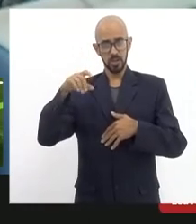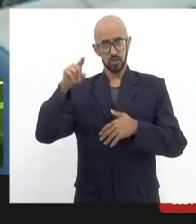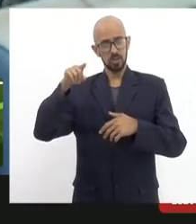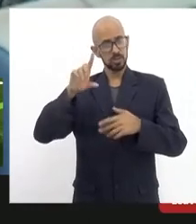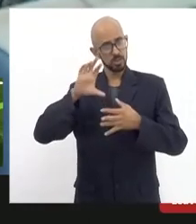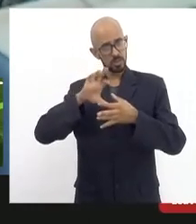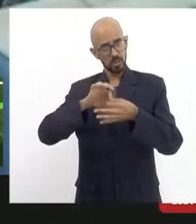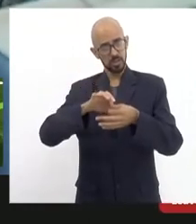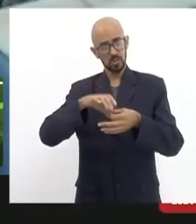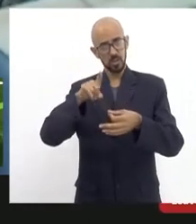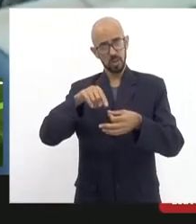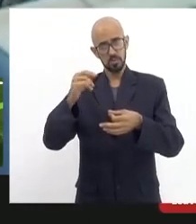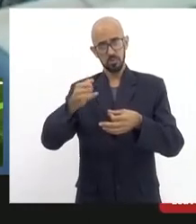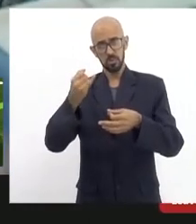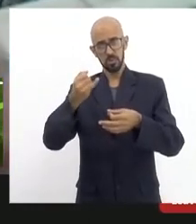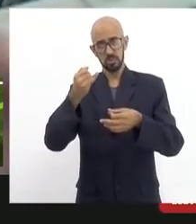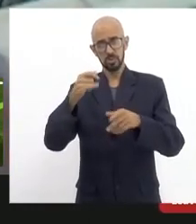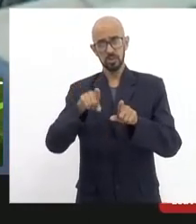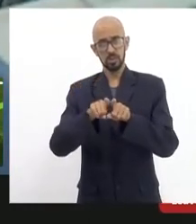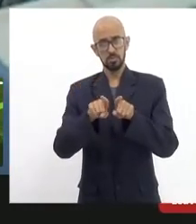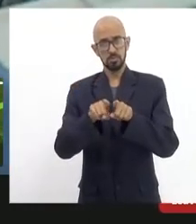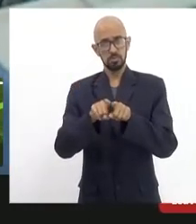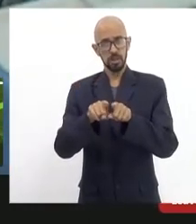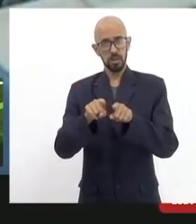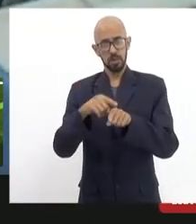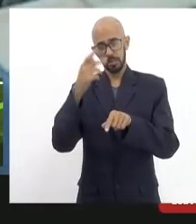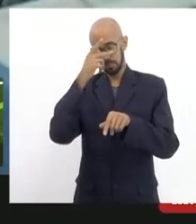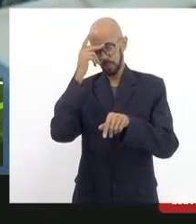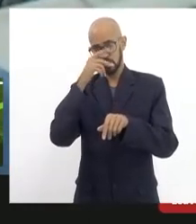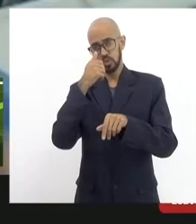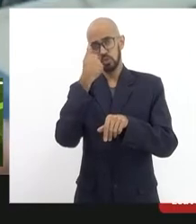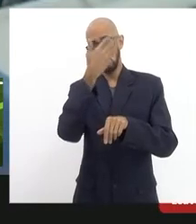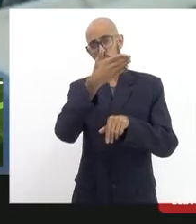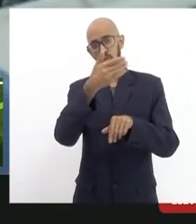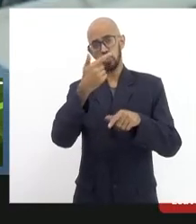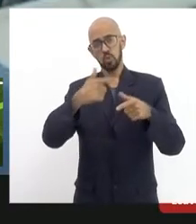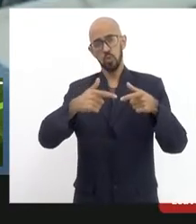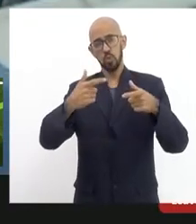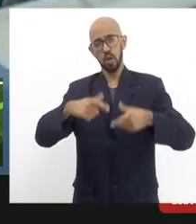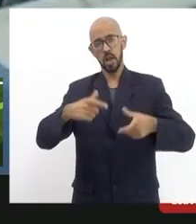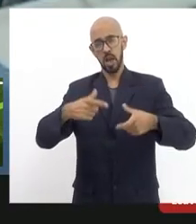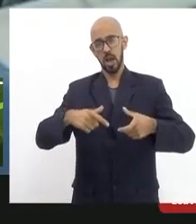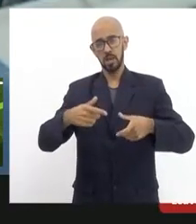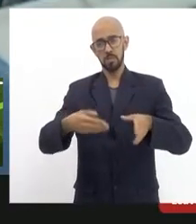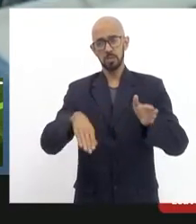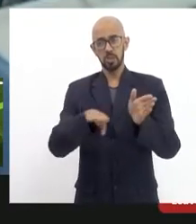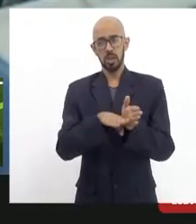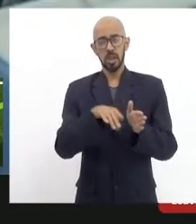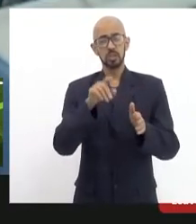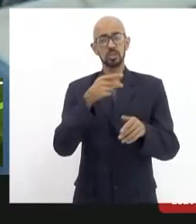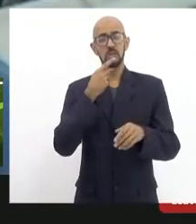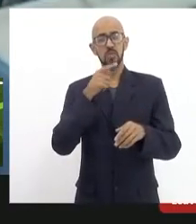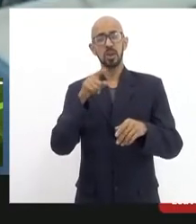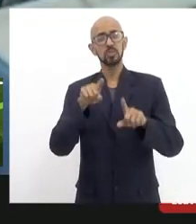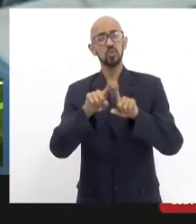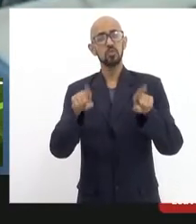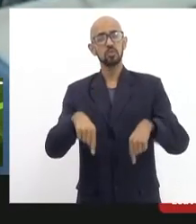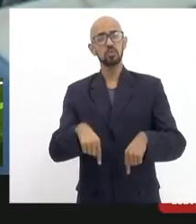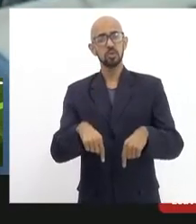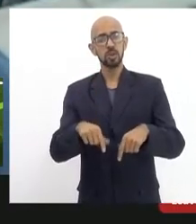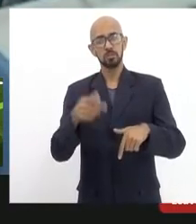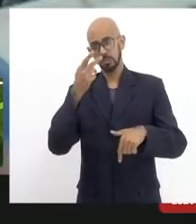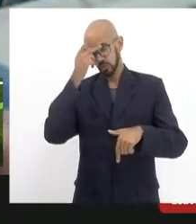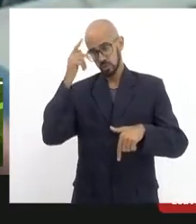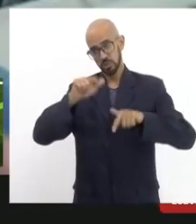para trazer pessoas de fora de Santa Tereza nós não estamos falando só em nome de moradores nós estamos falando em nome de trabalhadores de Santa Tereza pessoas que trabalham